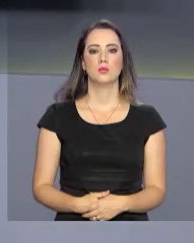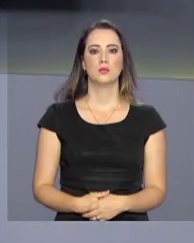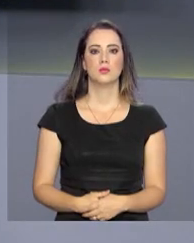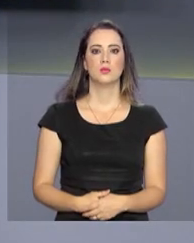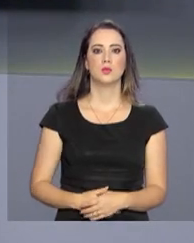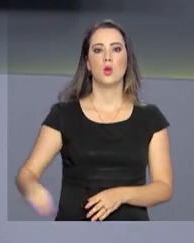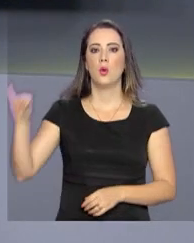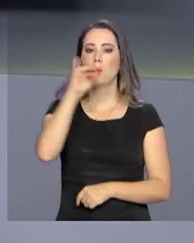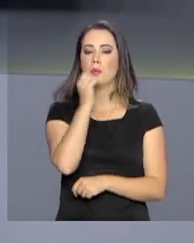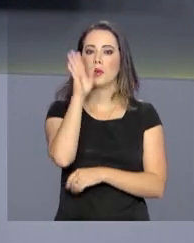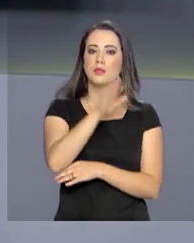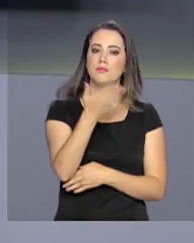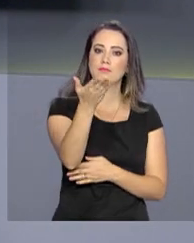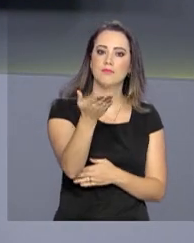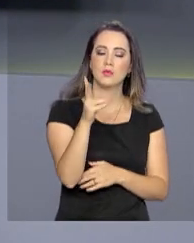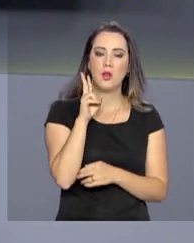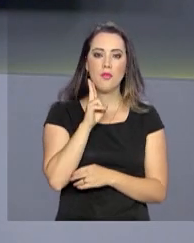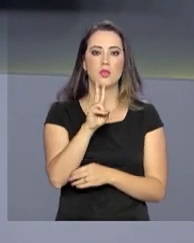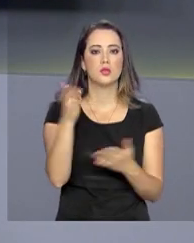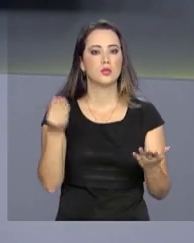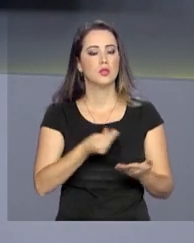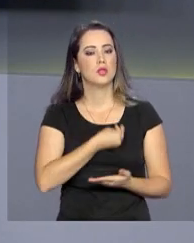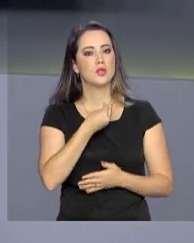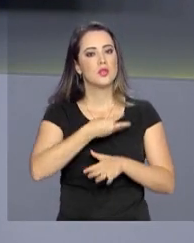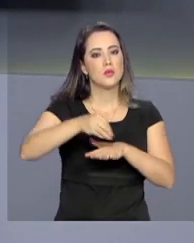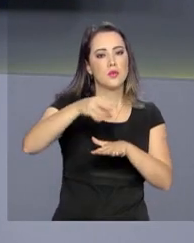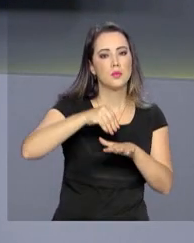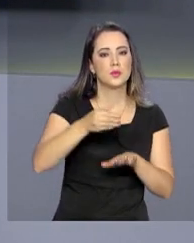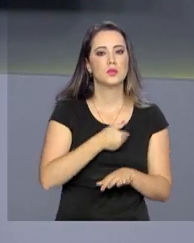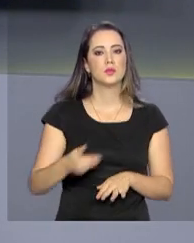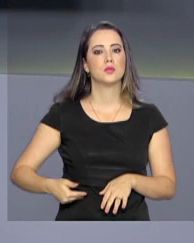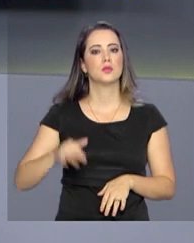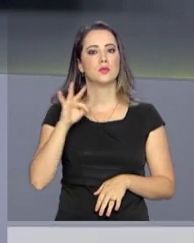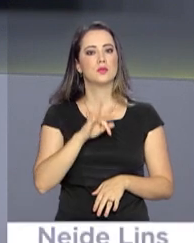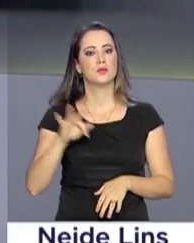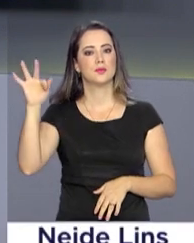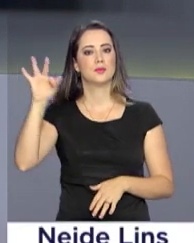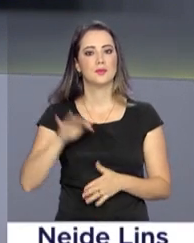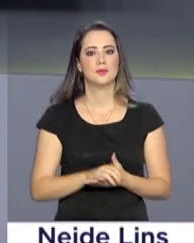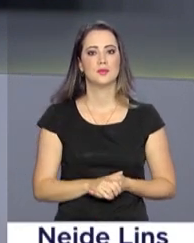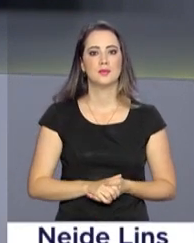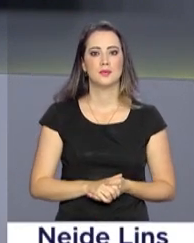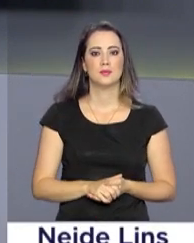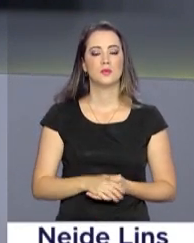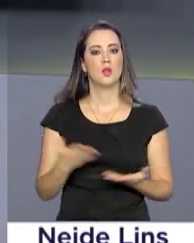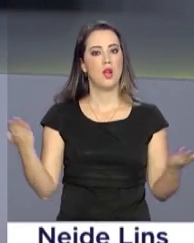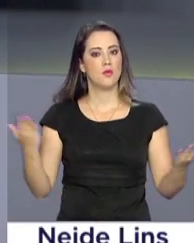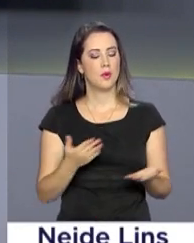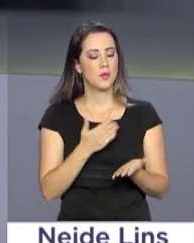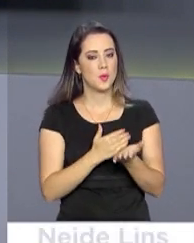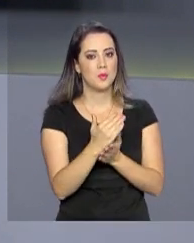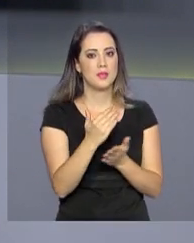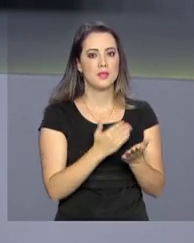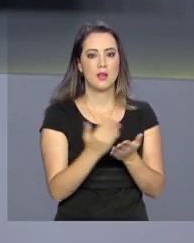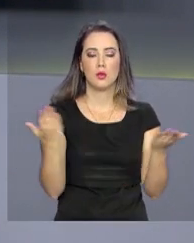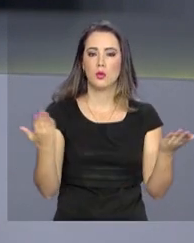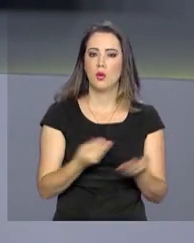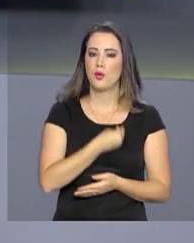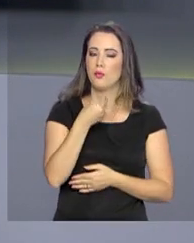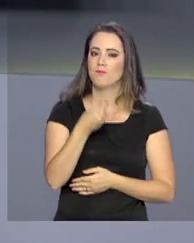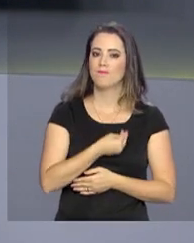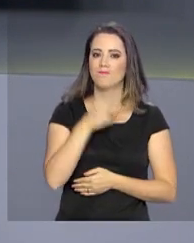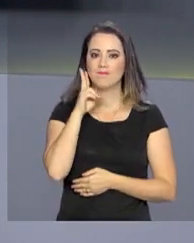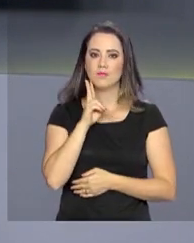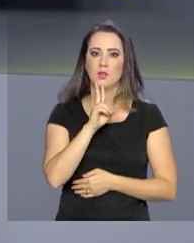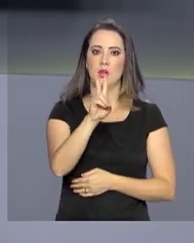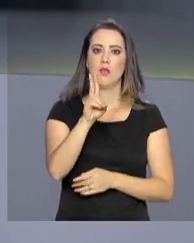Olá, boa tarde pra você. Acompanhe agora as notícias do governo federal aqui no Repórter NBR. A gente começa a edição com imagens